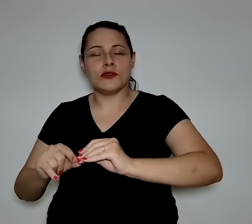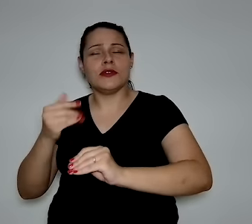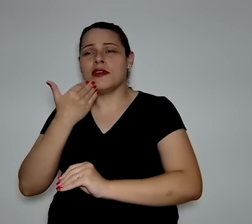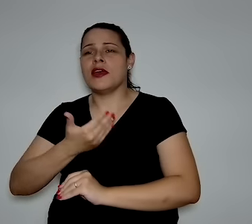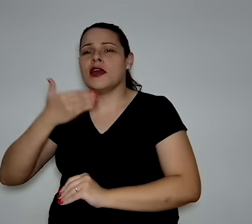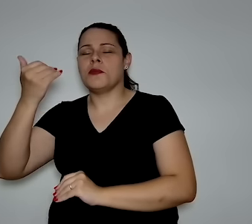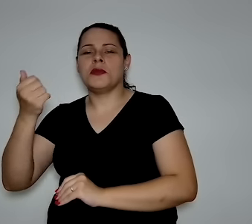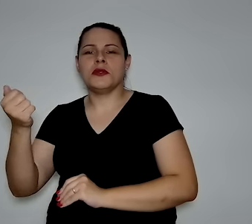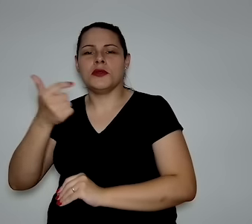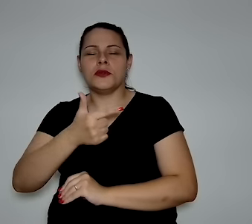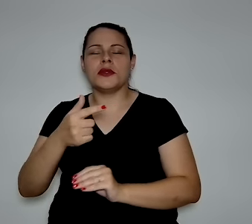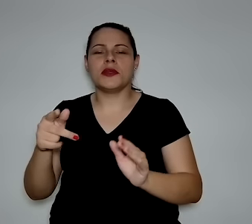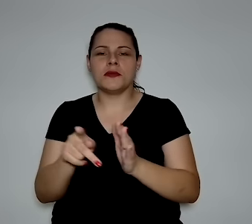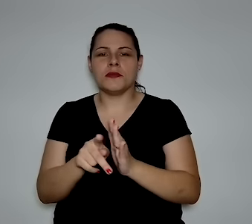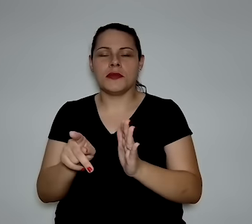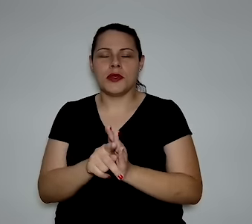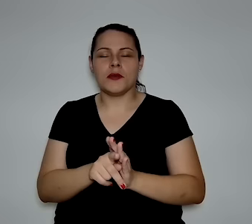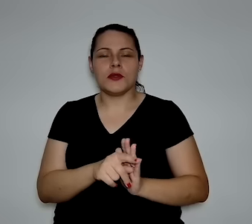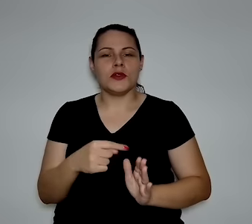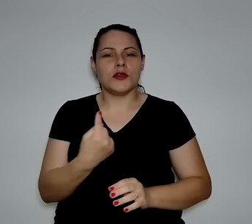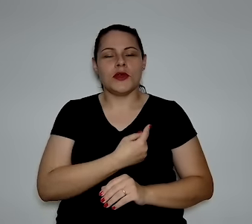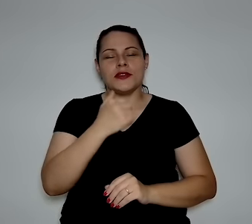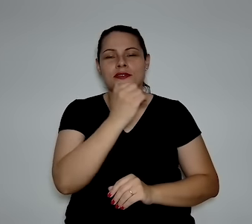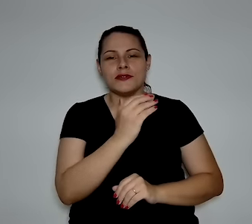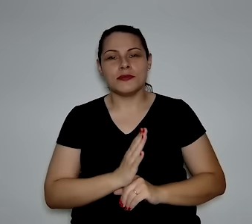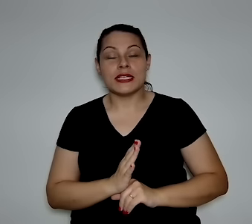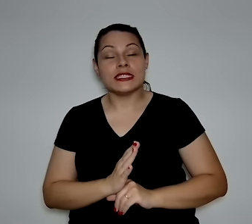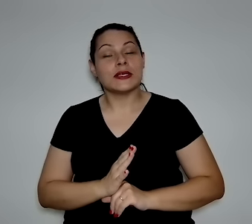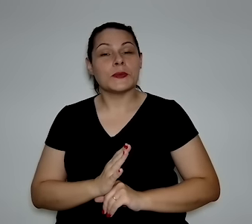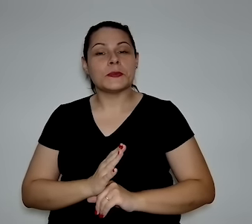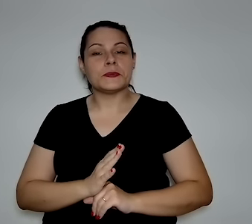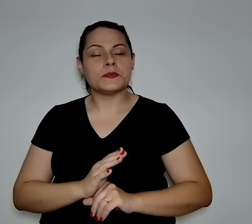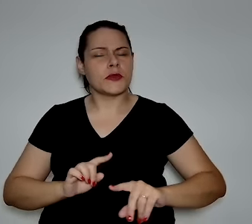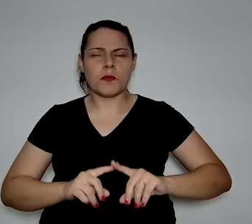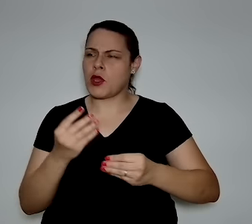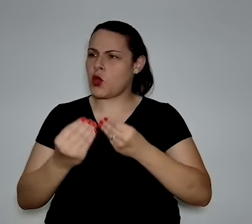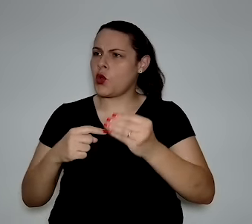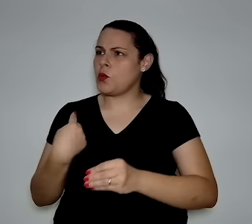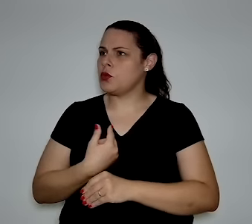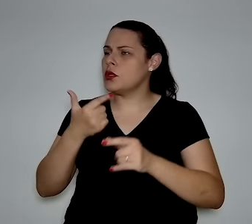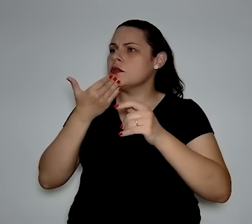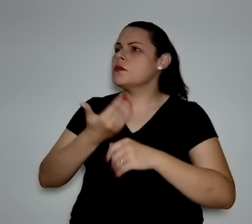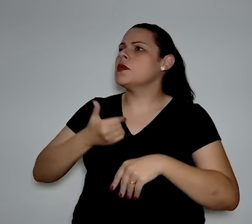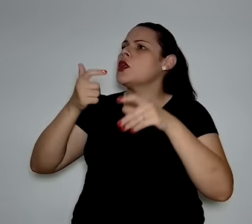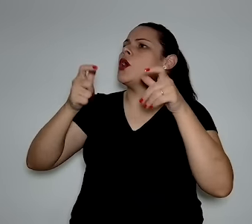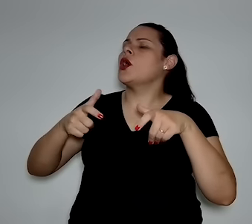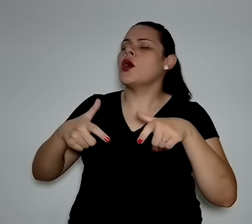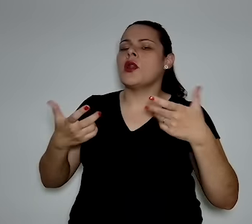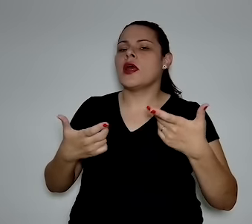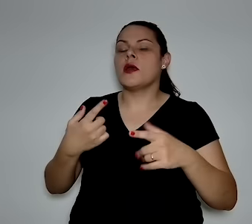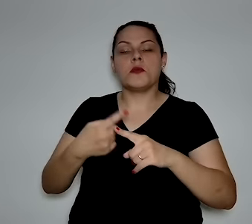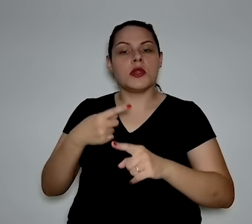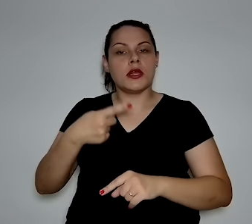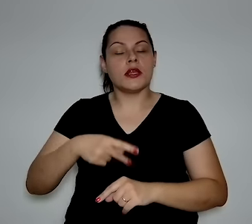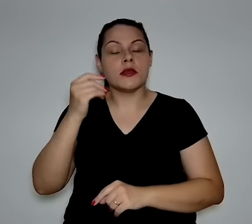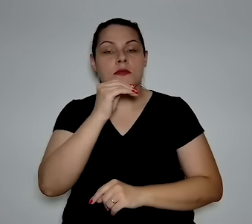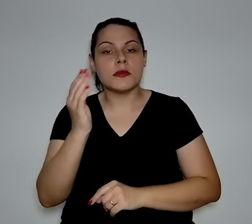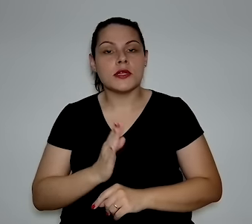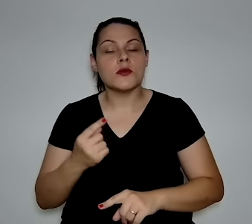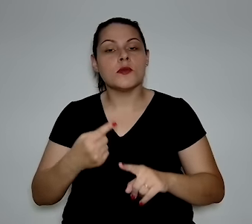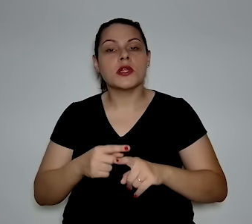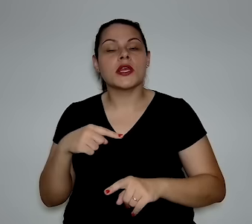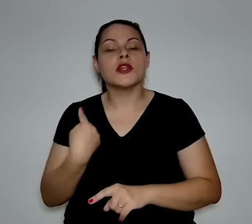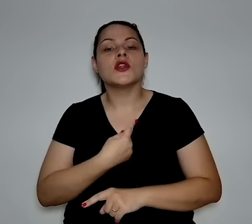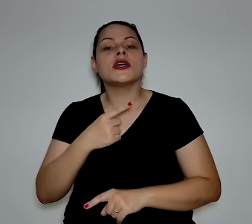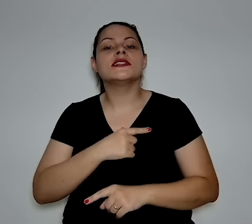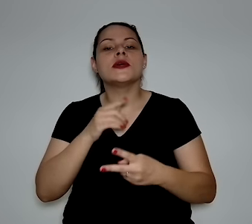com a fonte eólica, melhor em alguns locais, melhor do que no Brasil. Então, como é que o Brasil é o melhor local? O Brasil é o